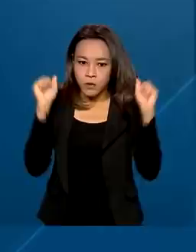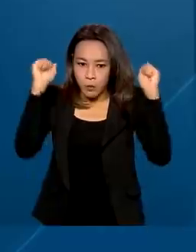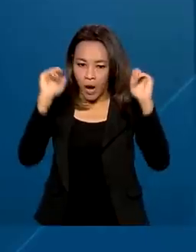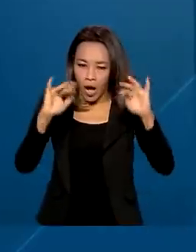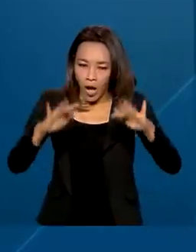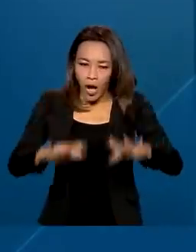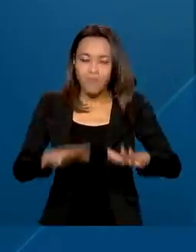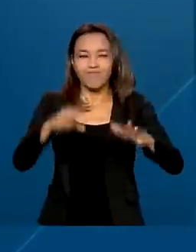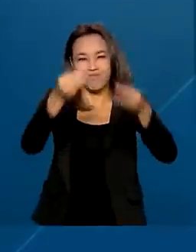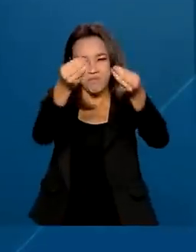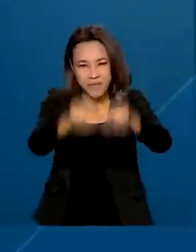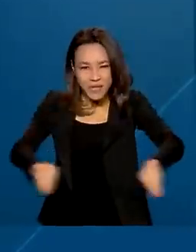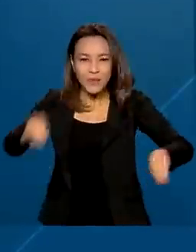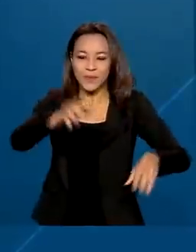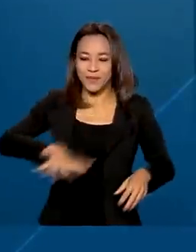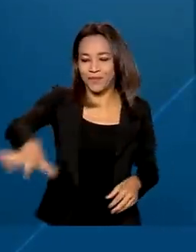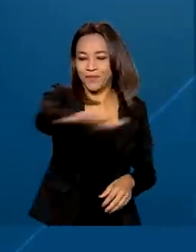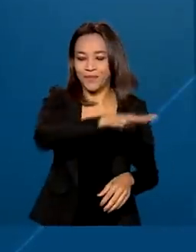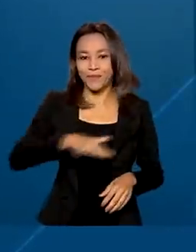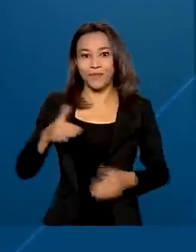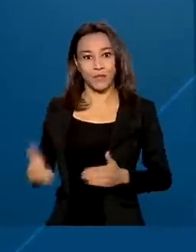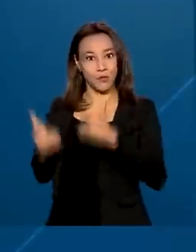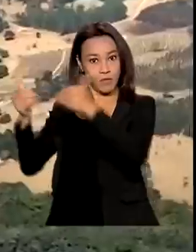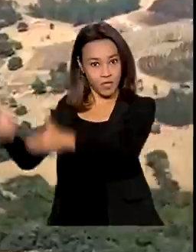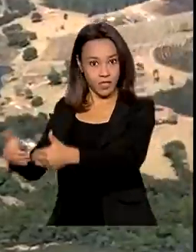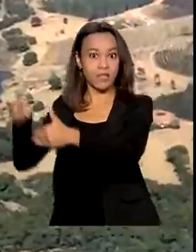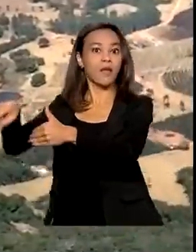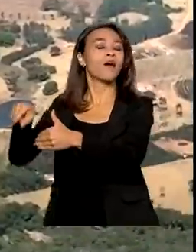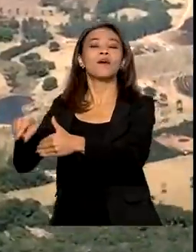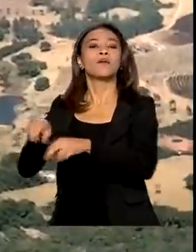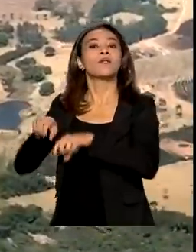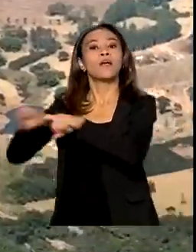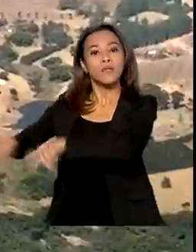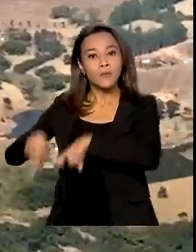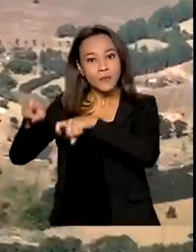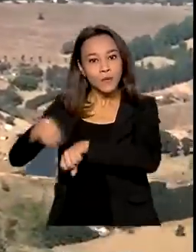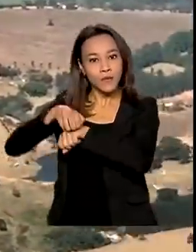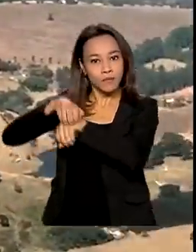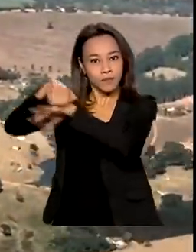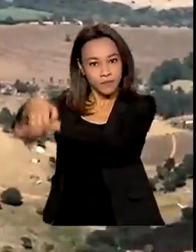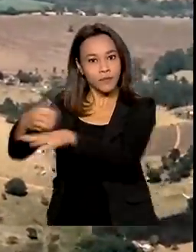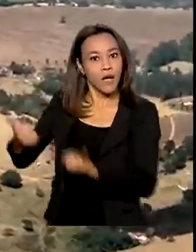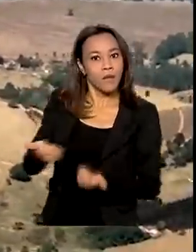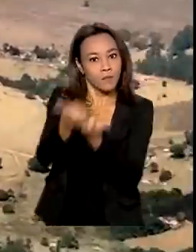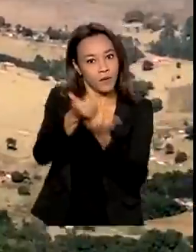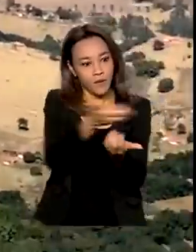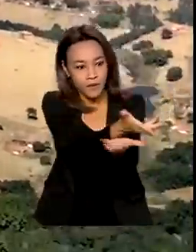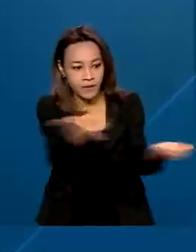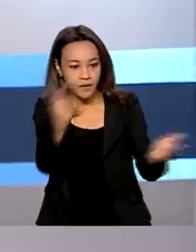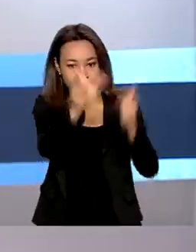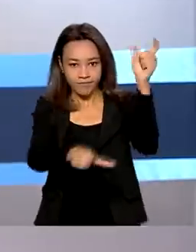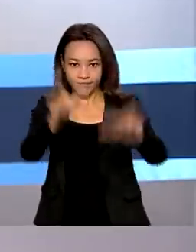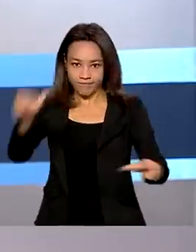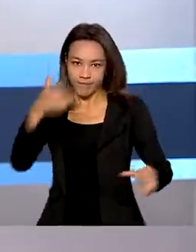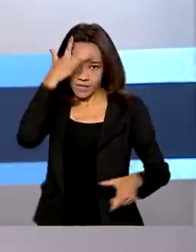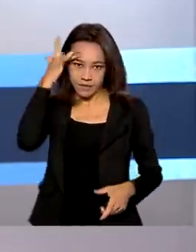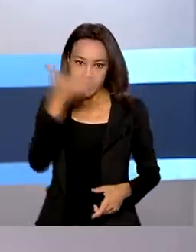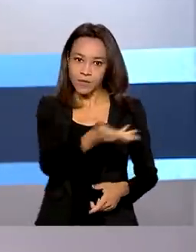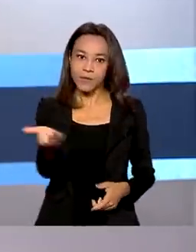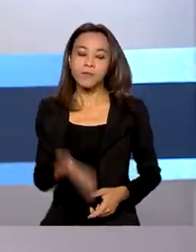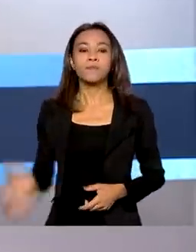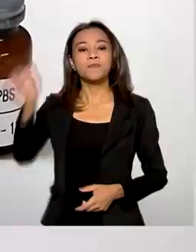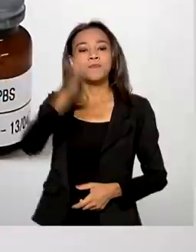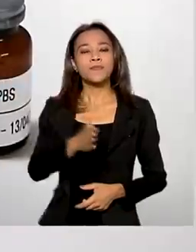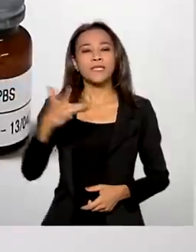prejuízos nas lavouras e Ministério da Agricultura, Pecuária e Abastecimento está prestando auxílio a produtores rurais. E na